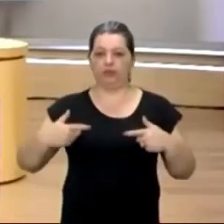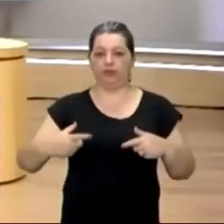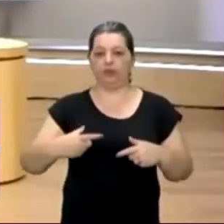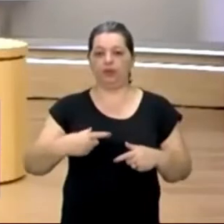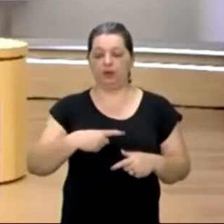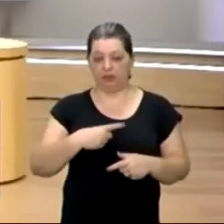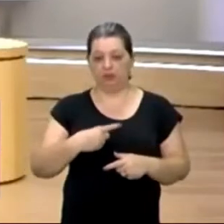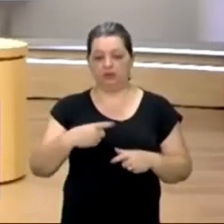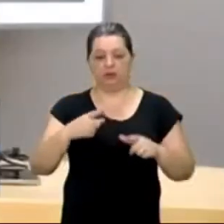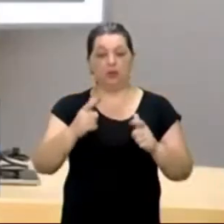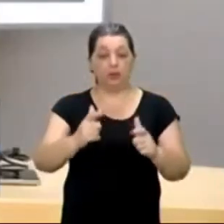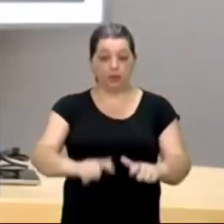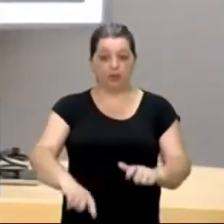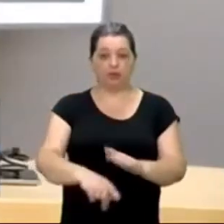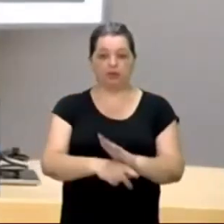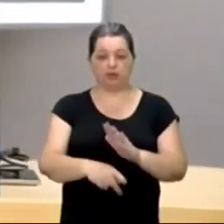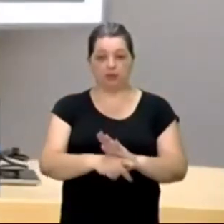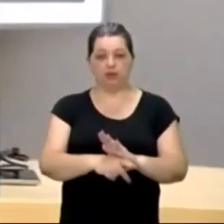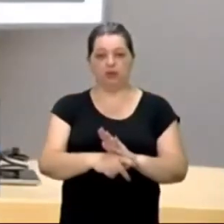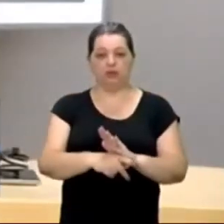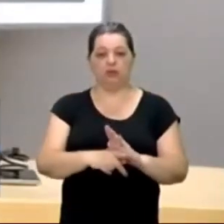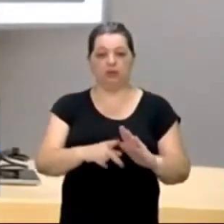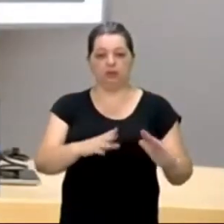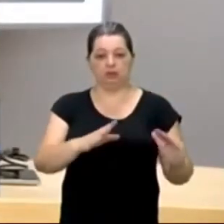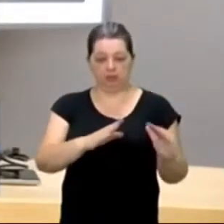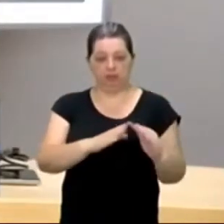terra aqui, que tinham o seu lar aqui. Então,